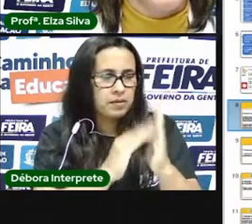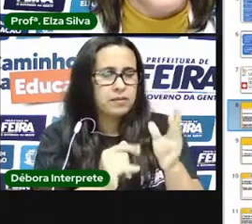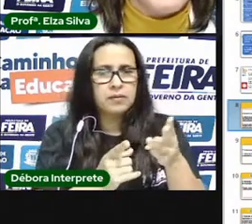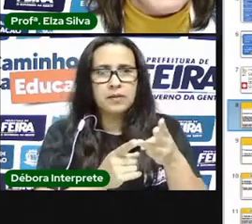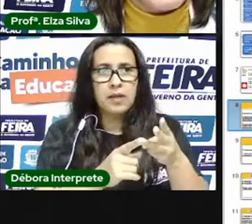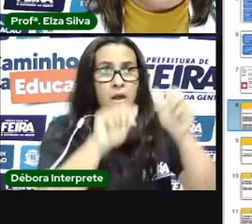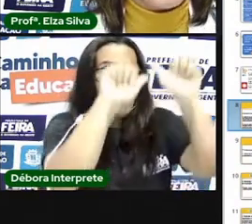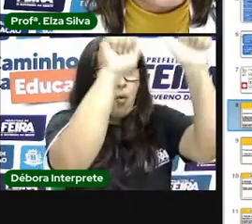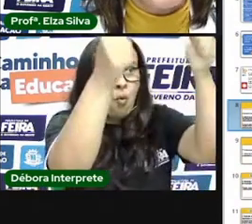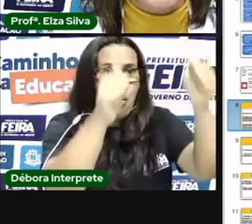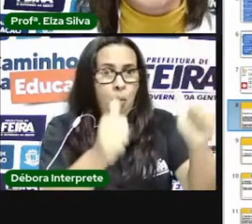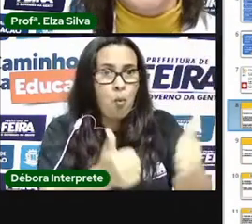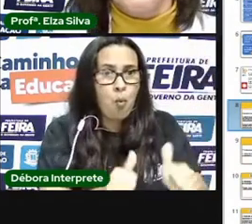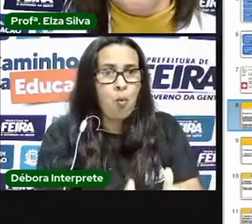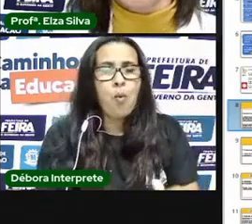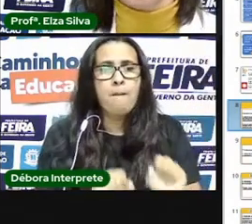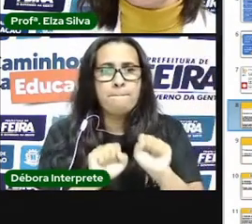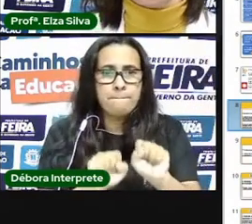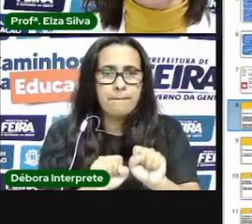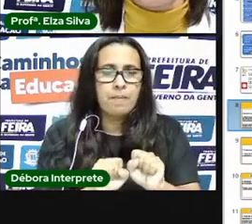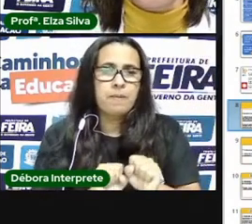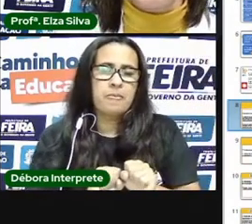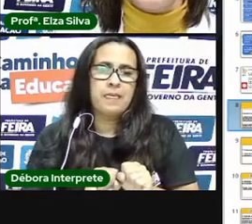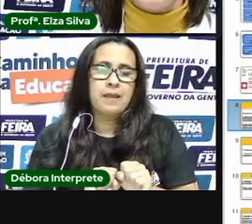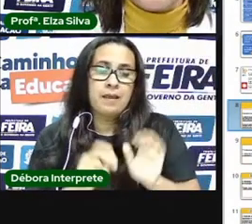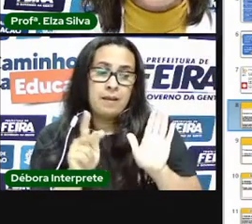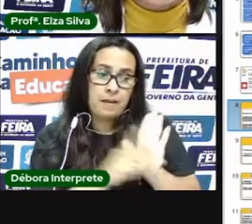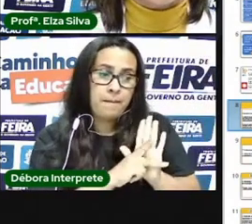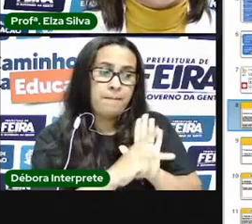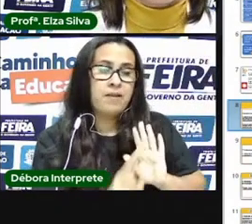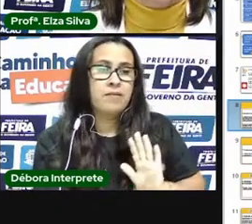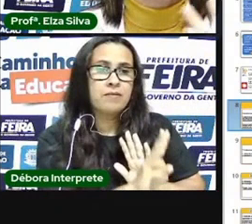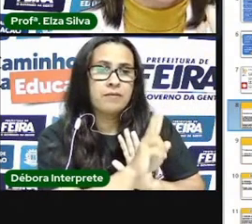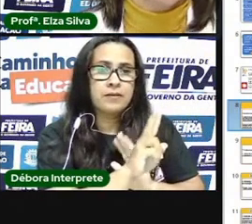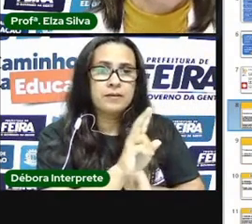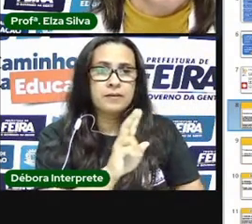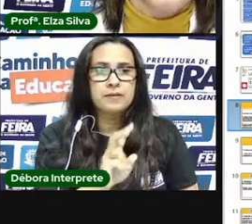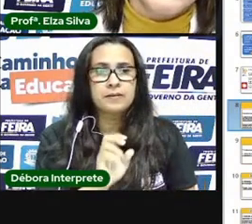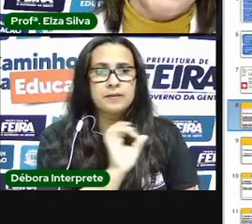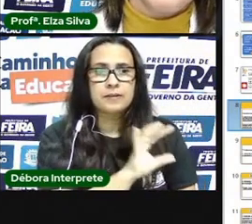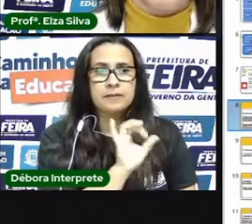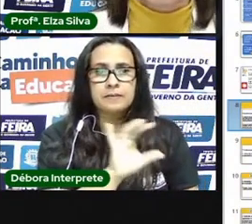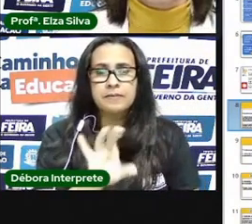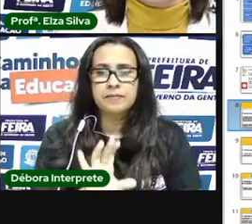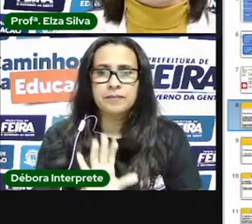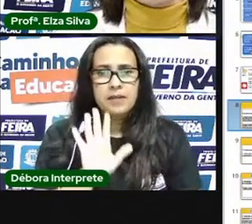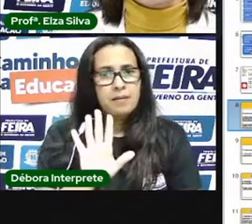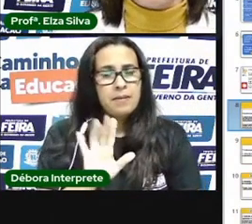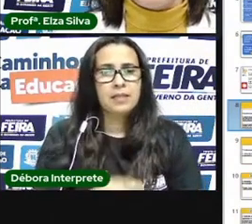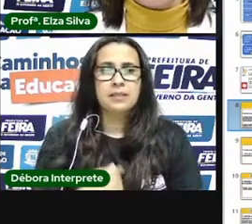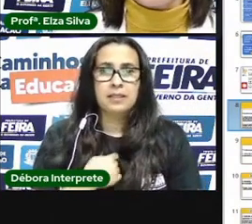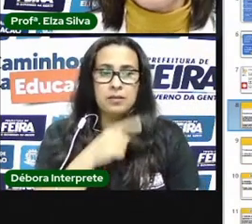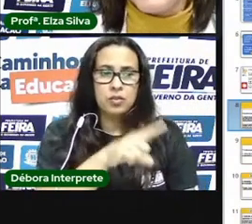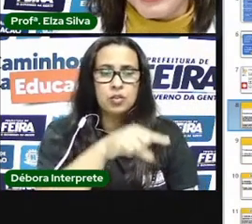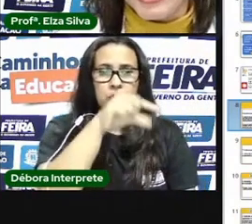e que possui em si o seu próprio valor. Mas isso aqui é apenas um dos conceitos possíveis.